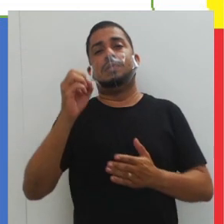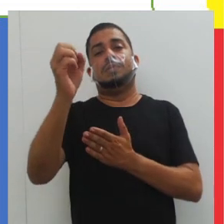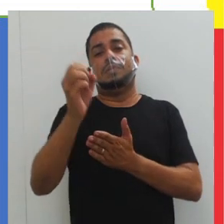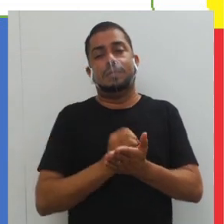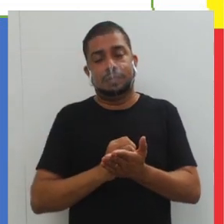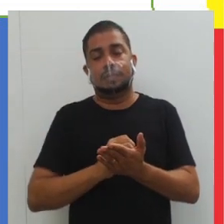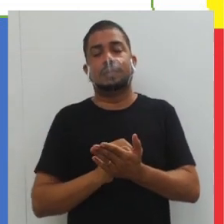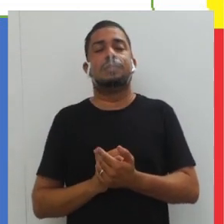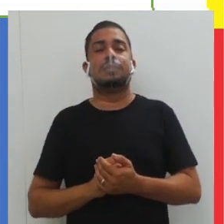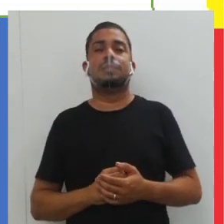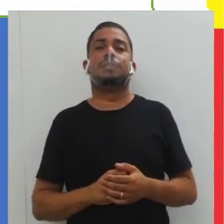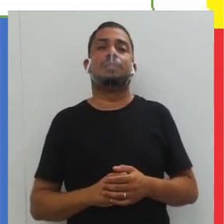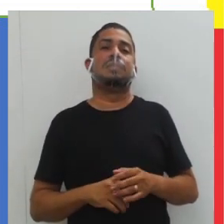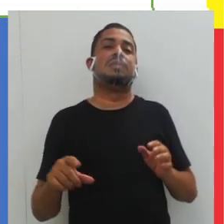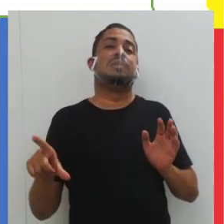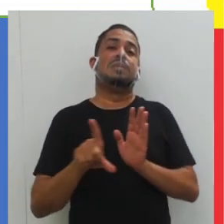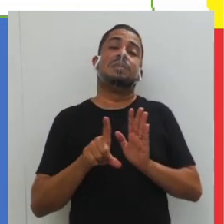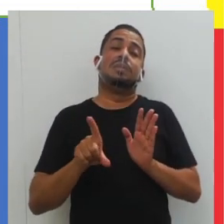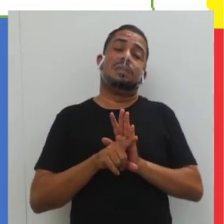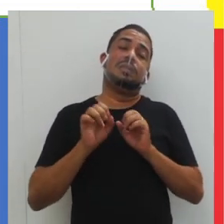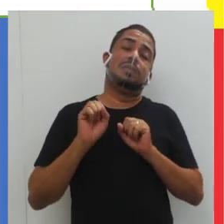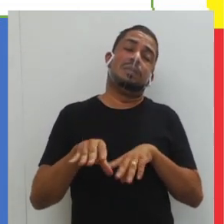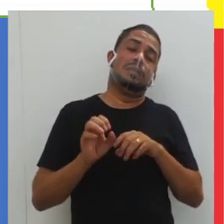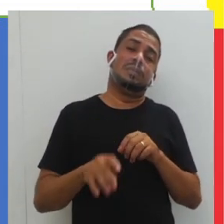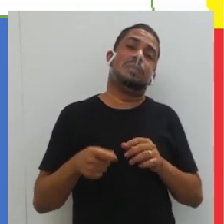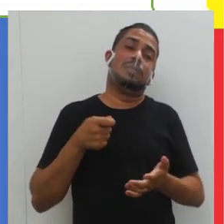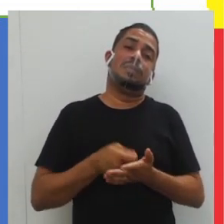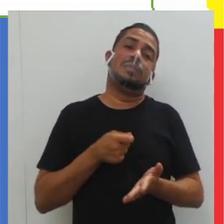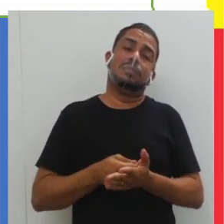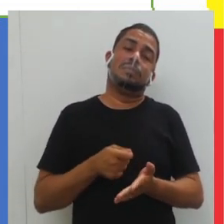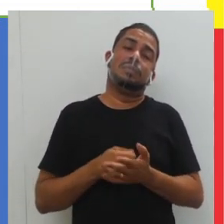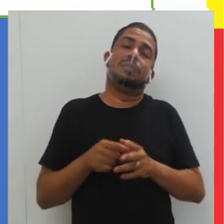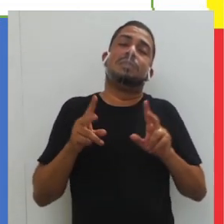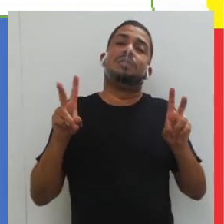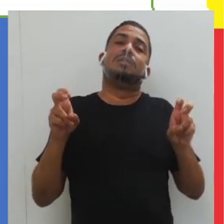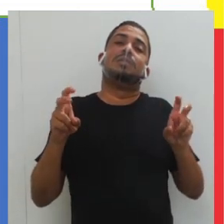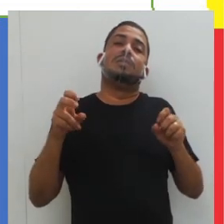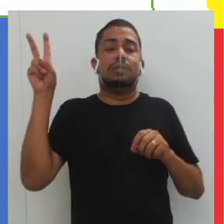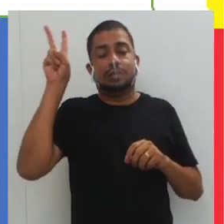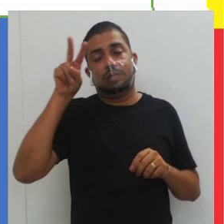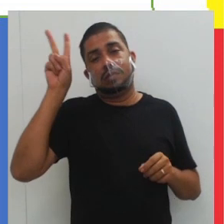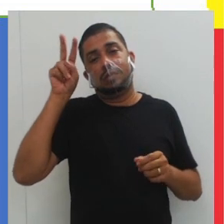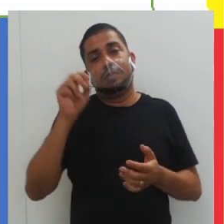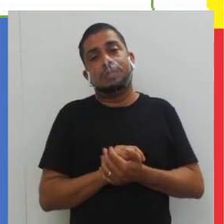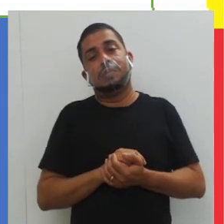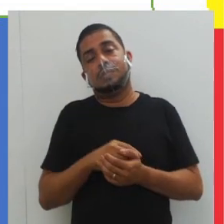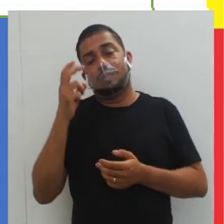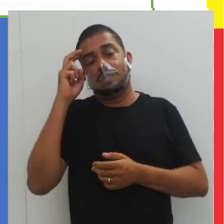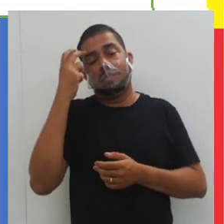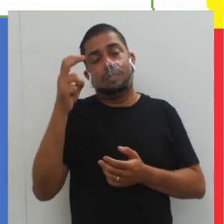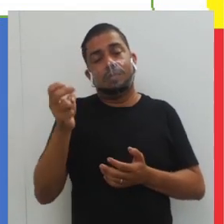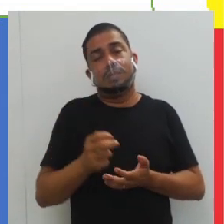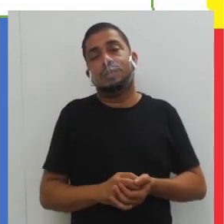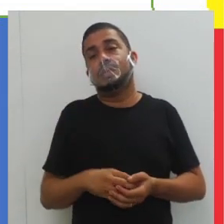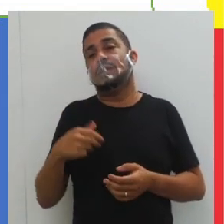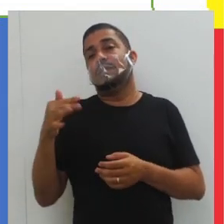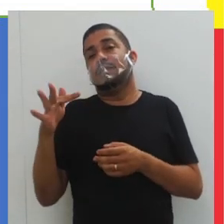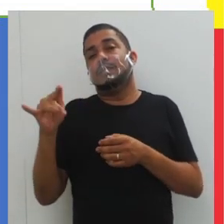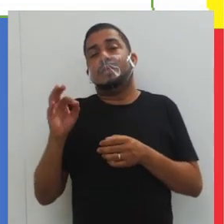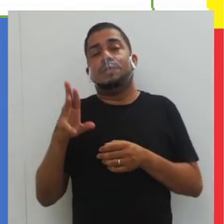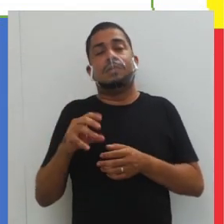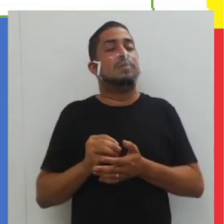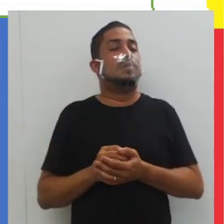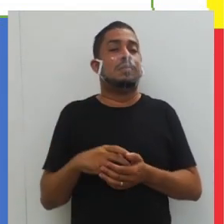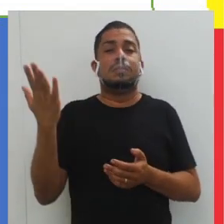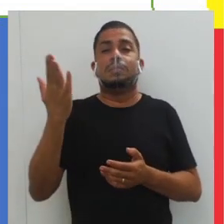oficial da rede de ensino a obrigatoriedade da temática histórica, cultural, afro